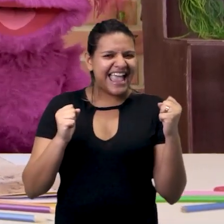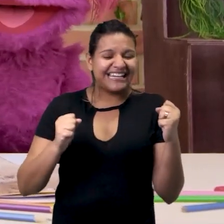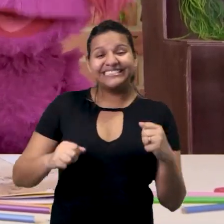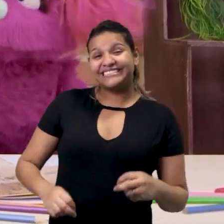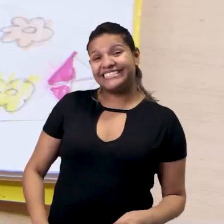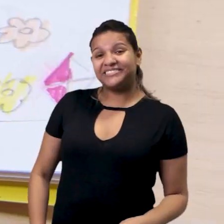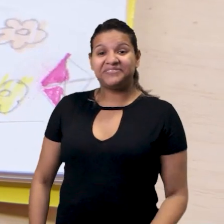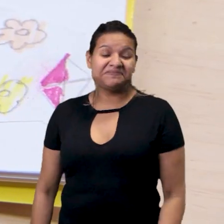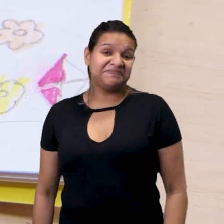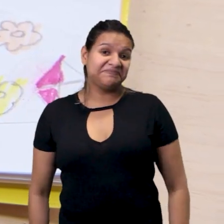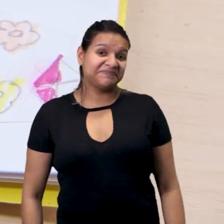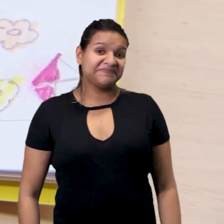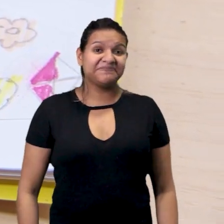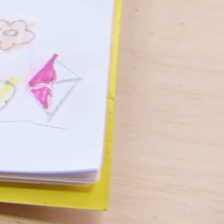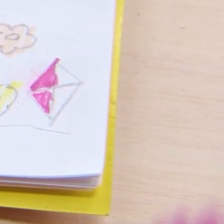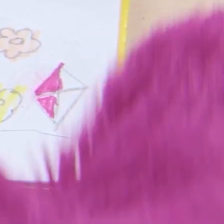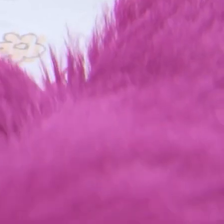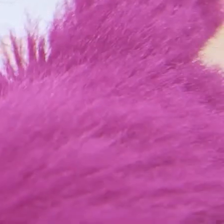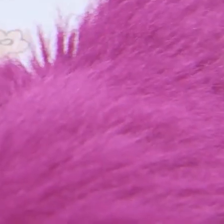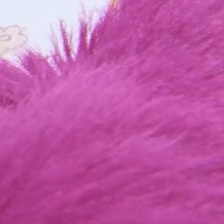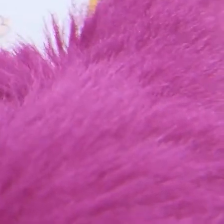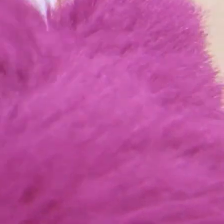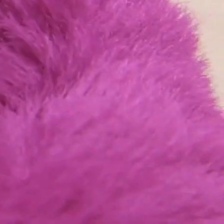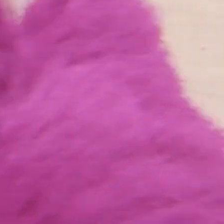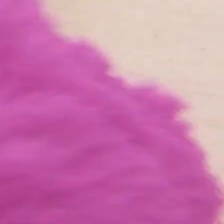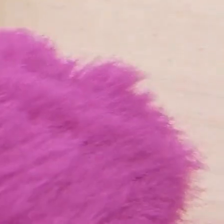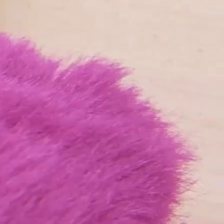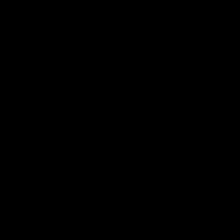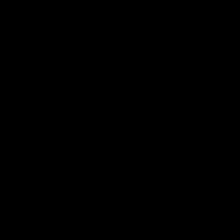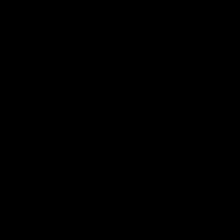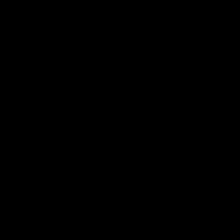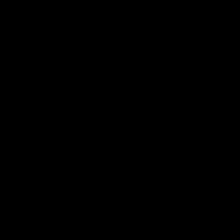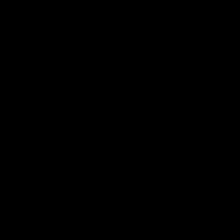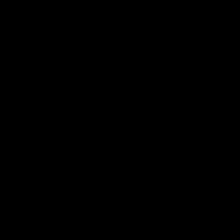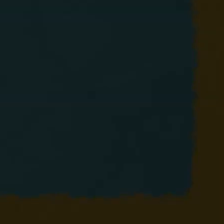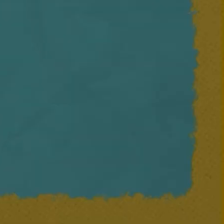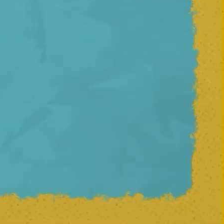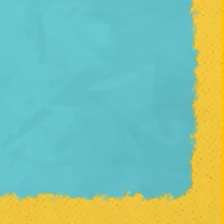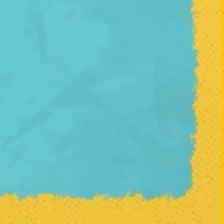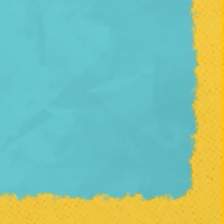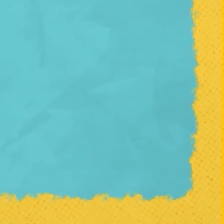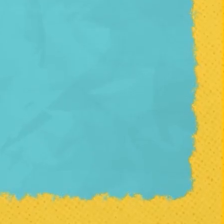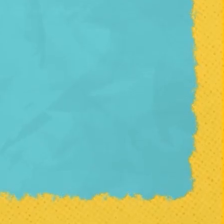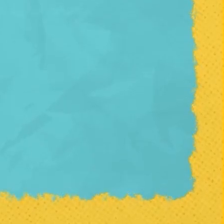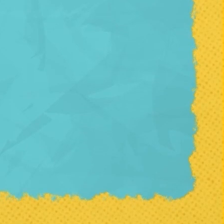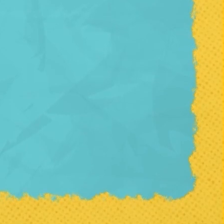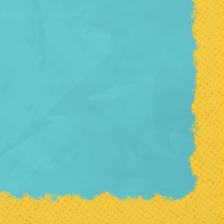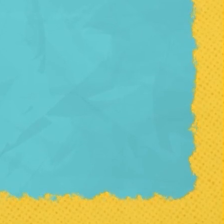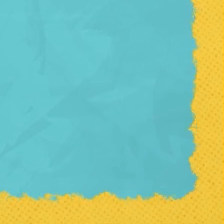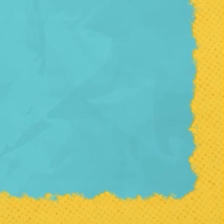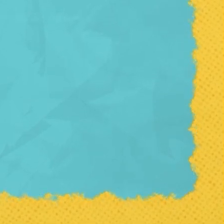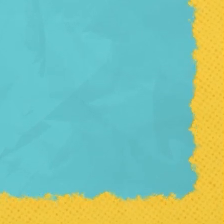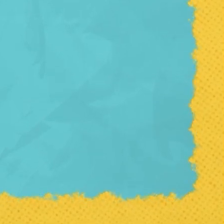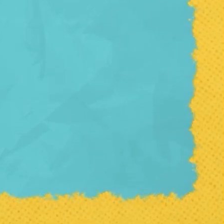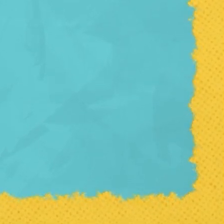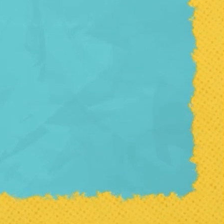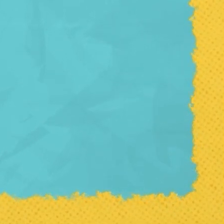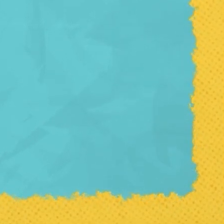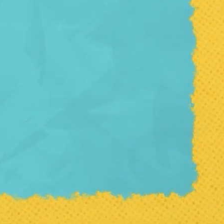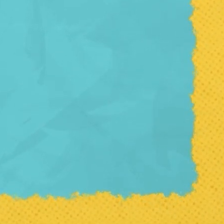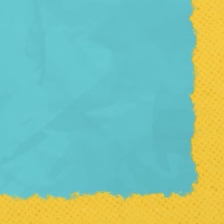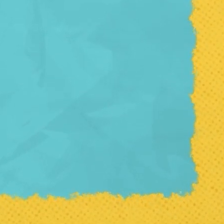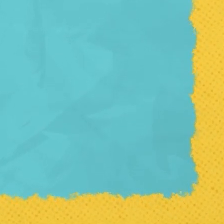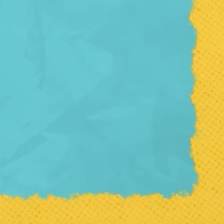Desenhos coloridos na folha do diário. As mãos da Bel fecham o diário. Lei de Incentivo à Cultura.